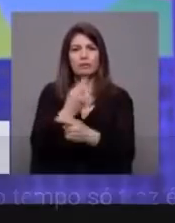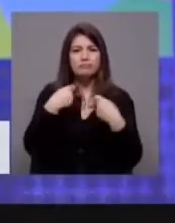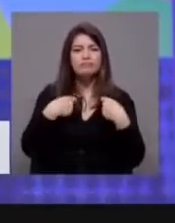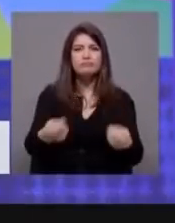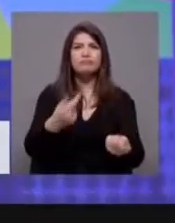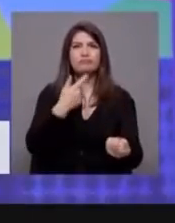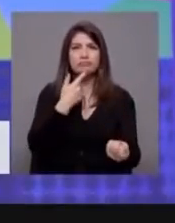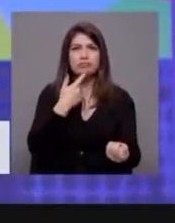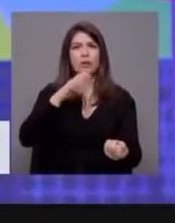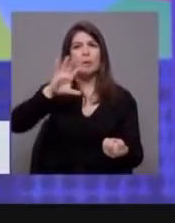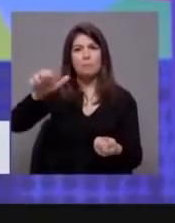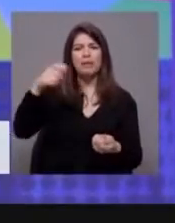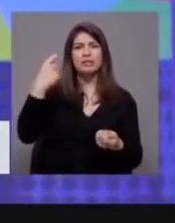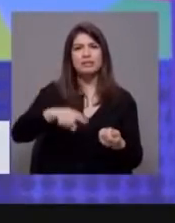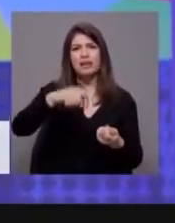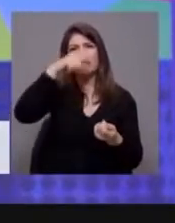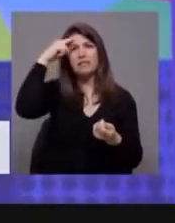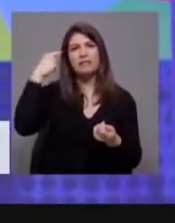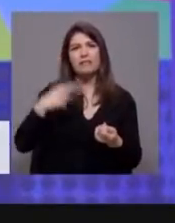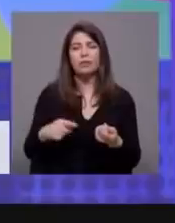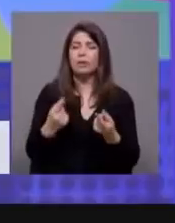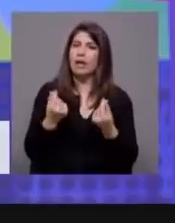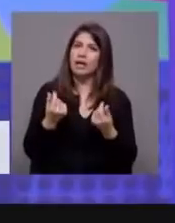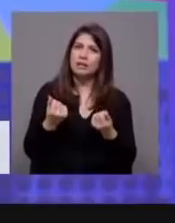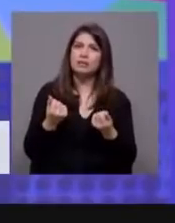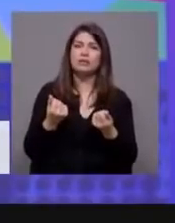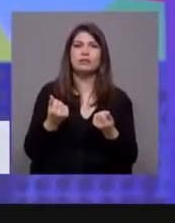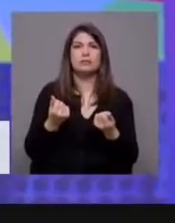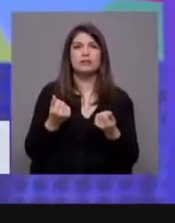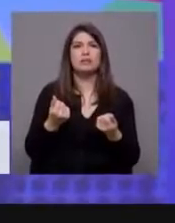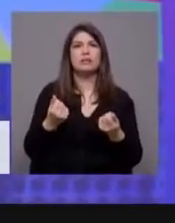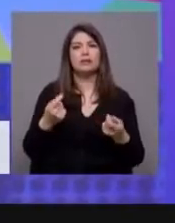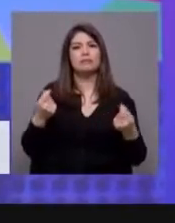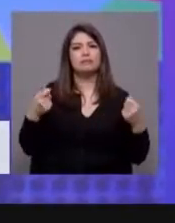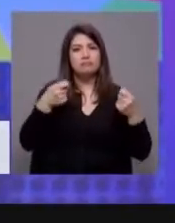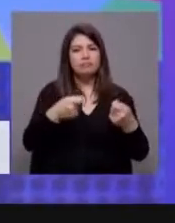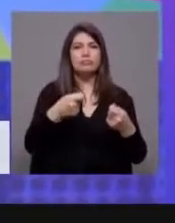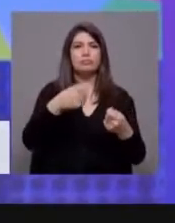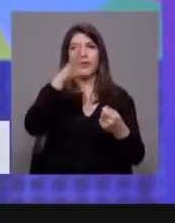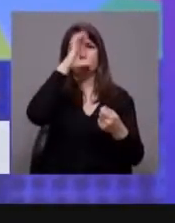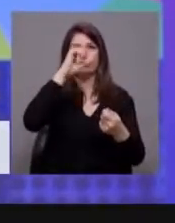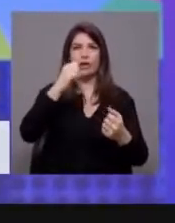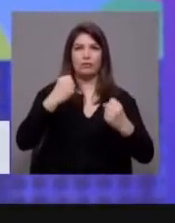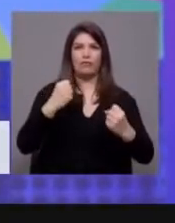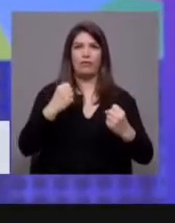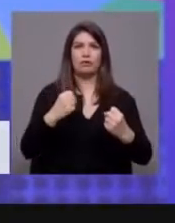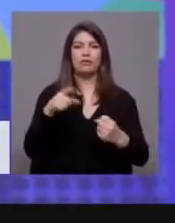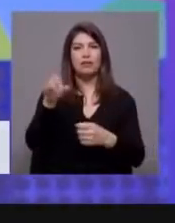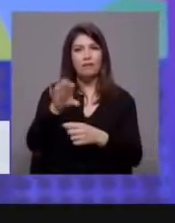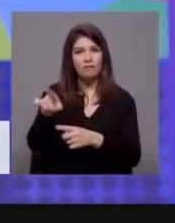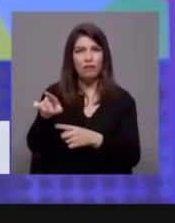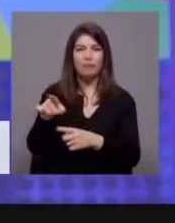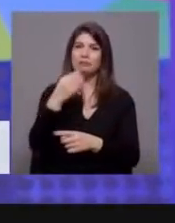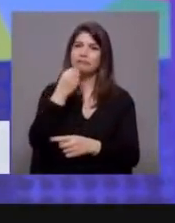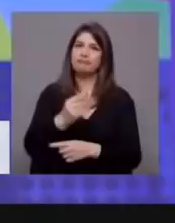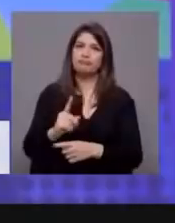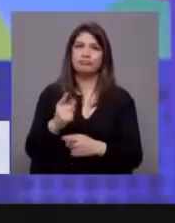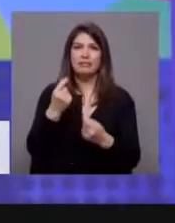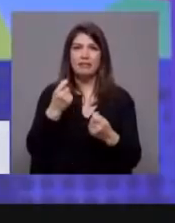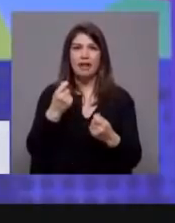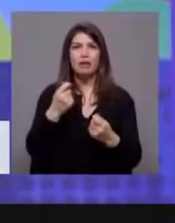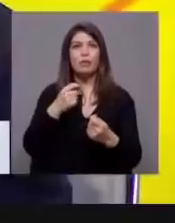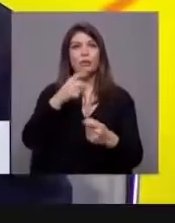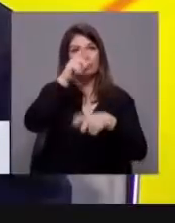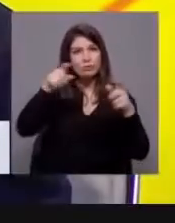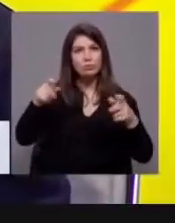tantas carências, onde temos tanto que investir para ter um Estado fiscal mais forte, não é esta a forma de investir e de utilizar